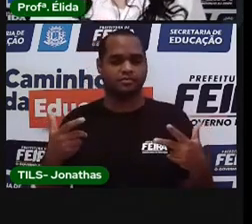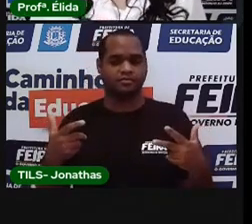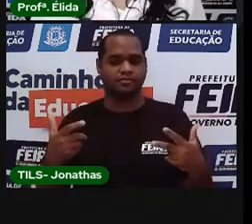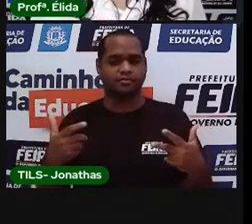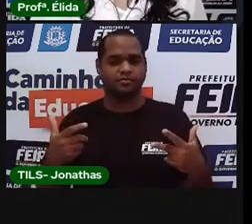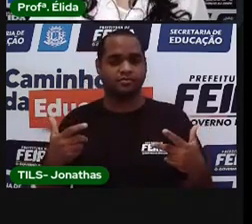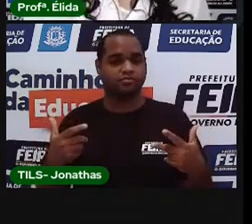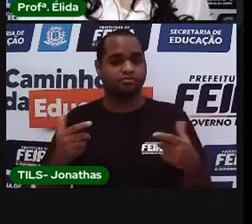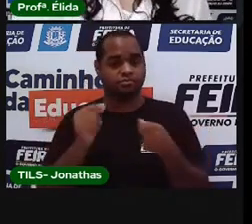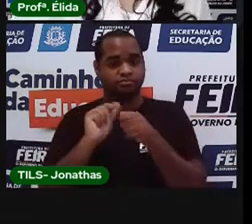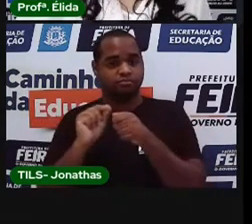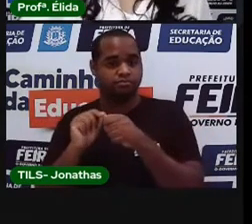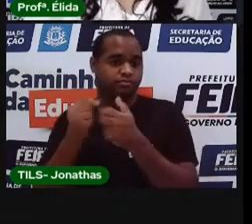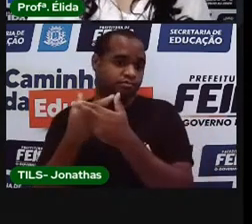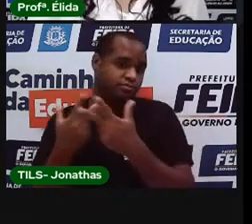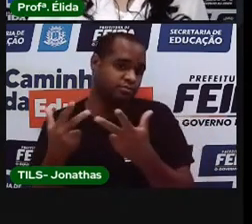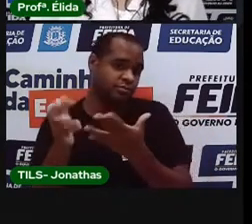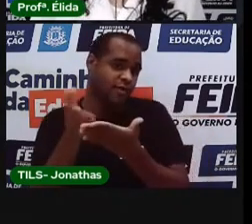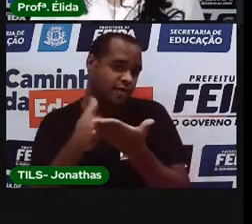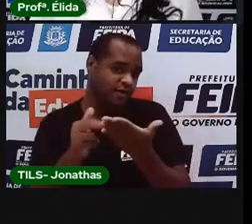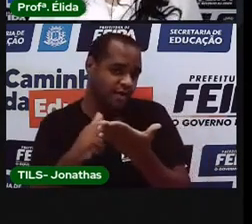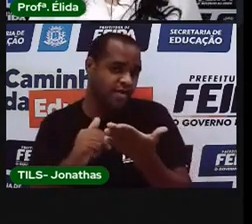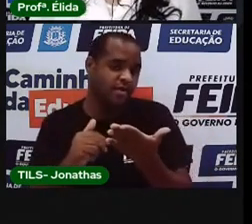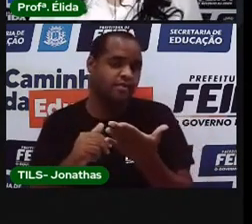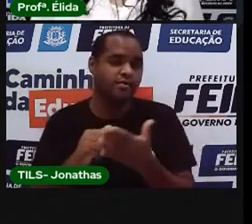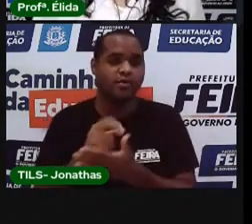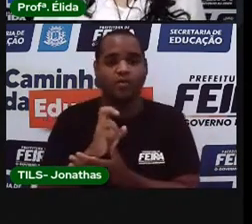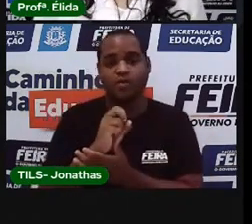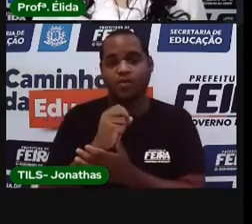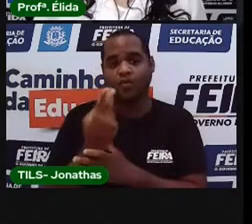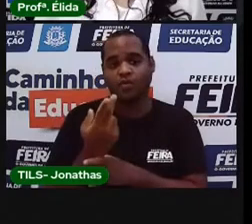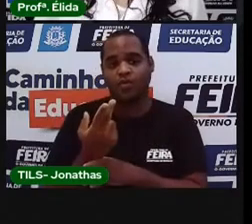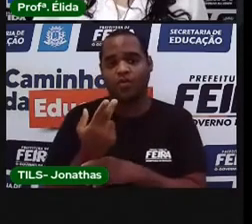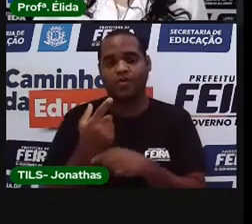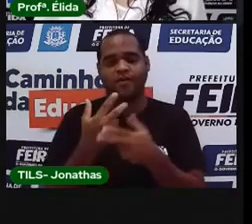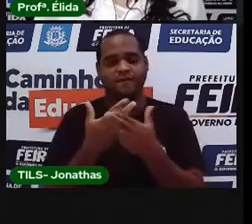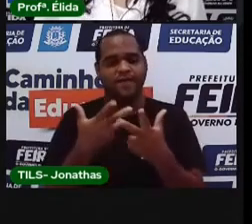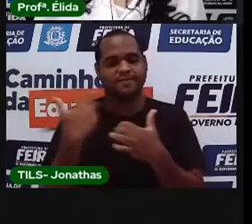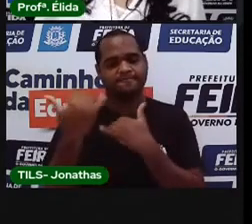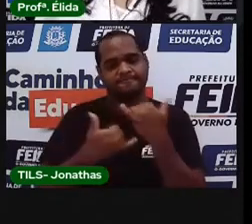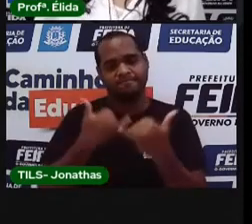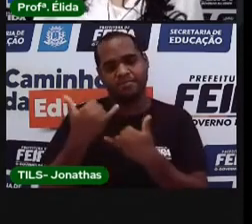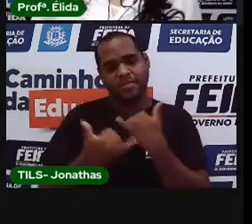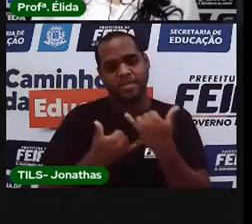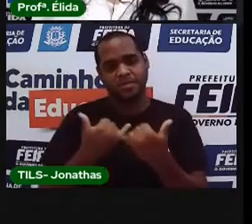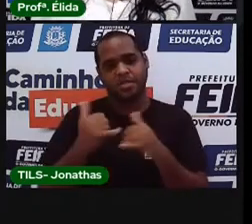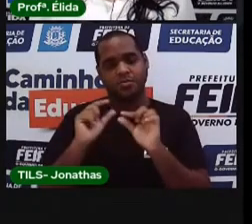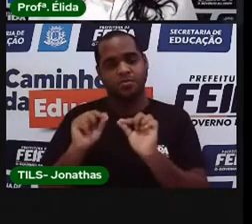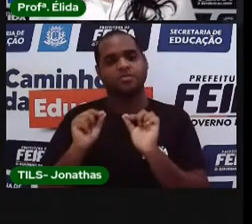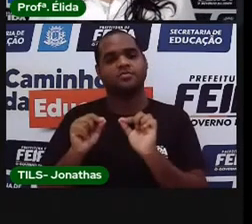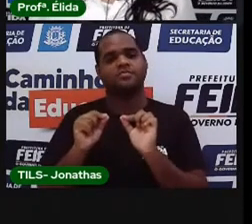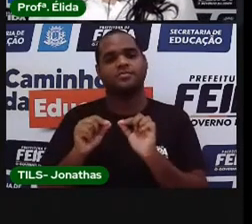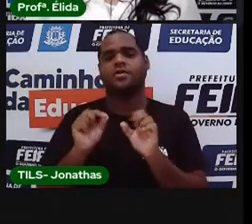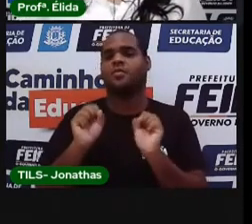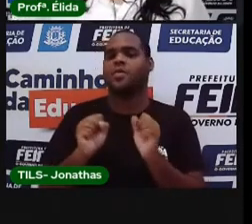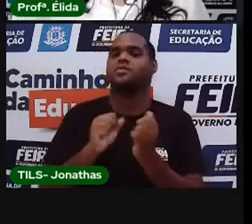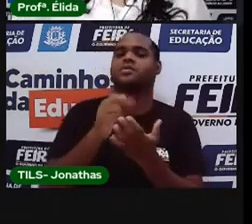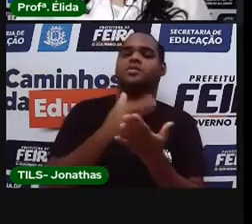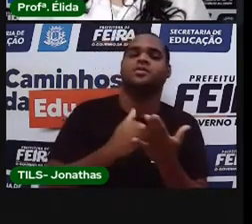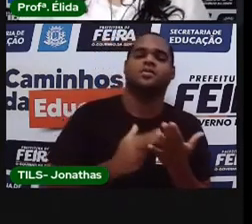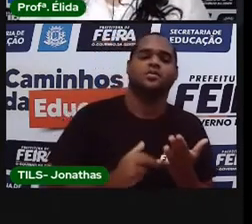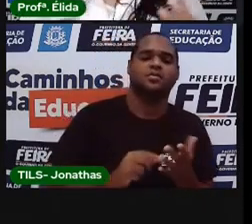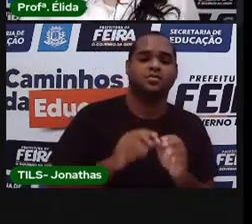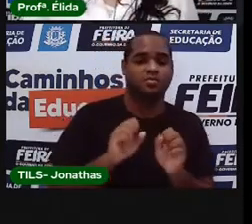fazendo um desenho. Ou Esse sou eu brincando de. E você pode desenhar você